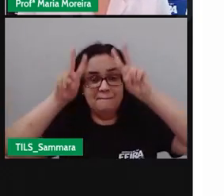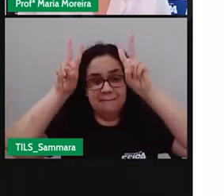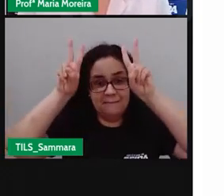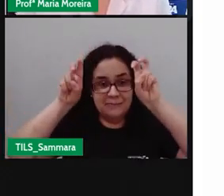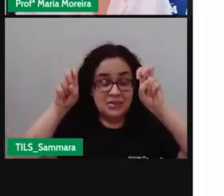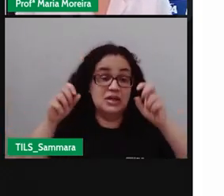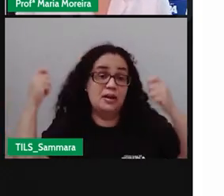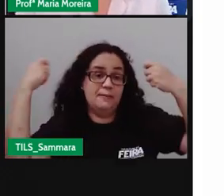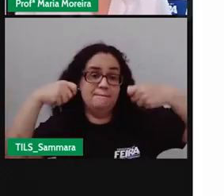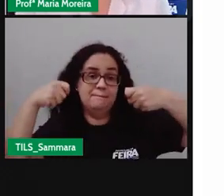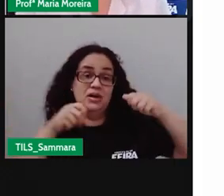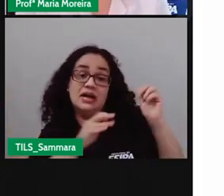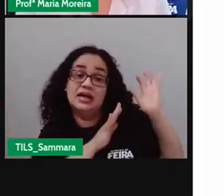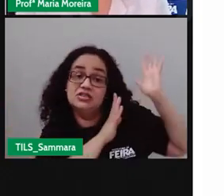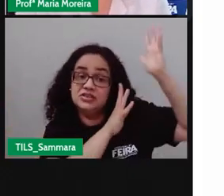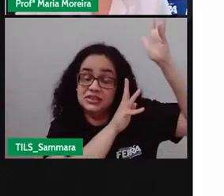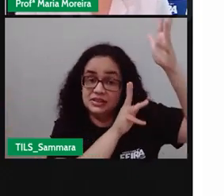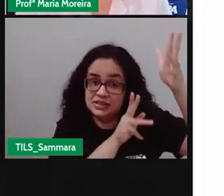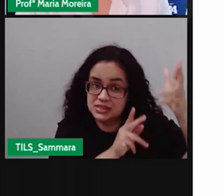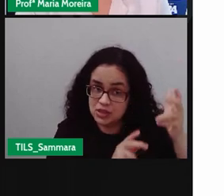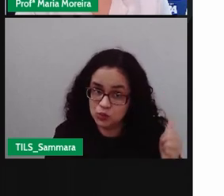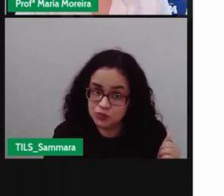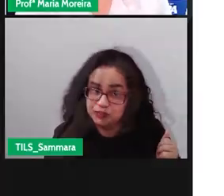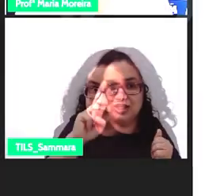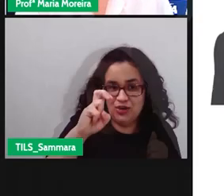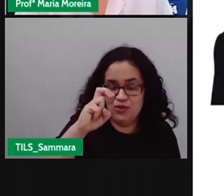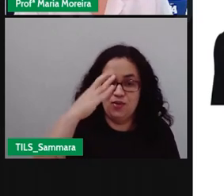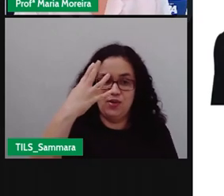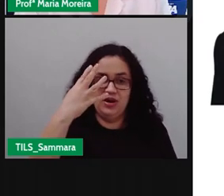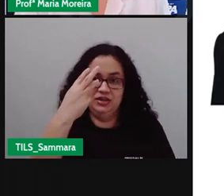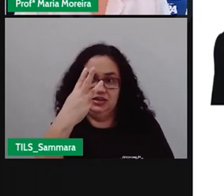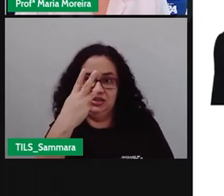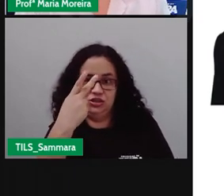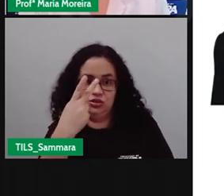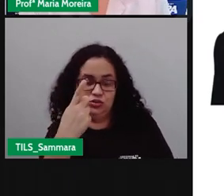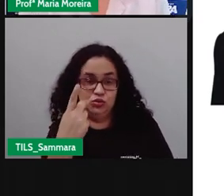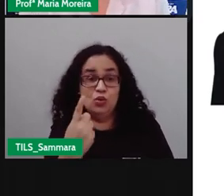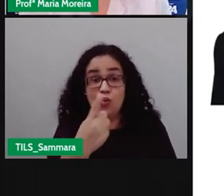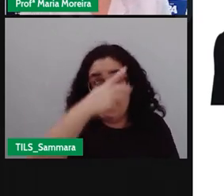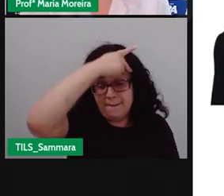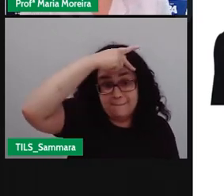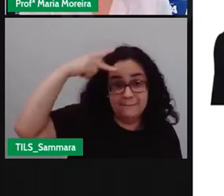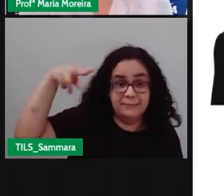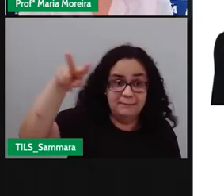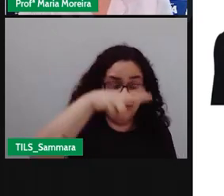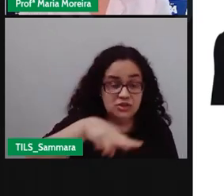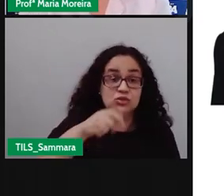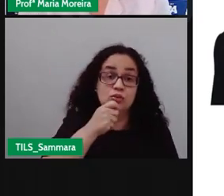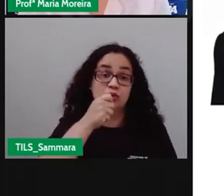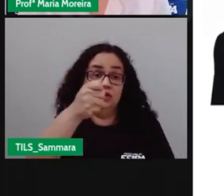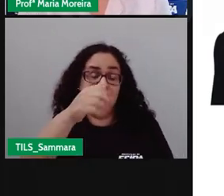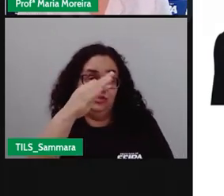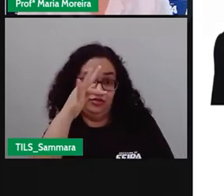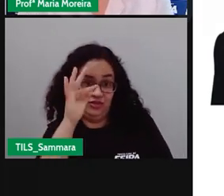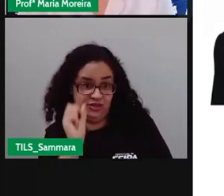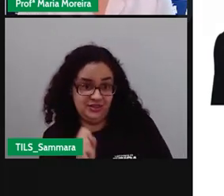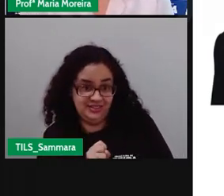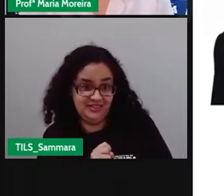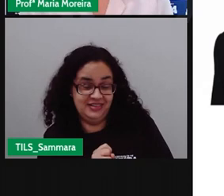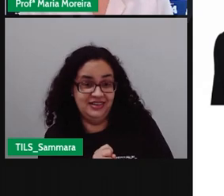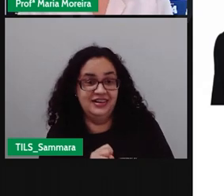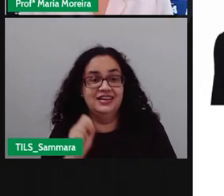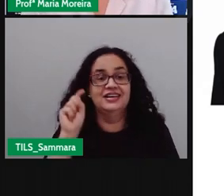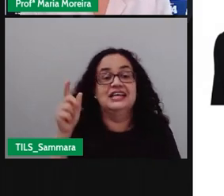título eu preciso do que de uma revisão essas pessoas aqui elas são repórteres de feira a primeira pessoa que tá aí né